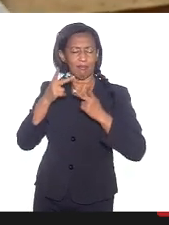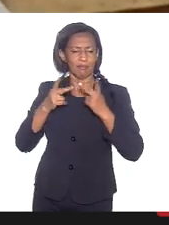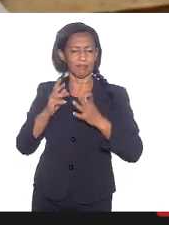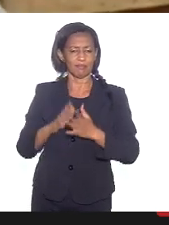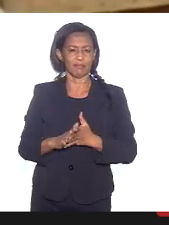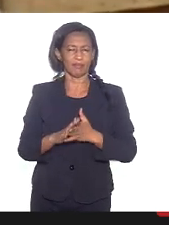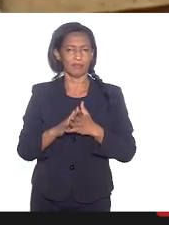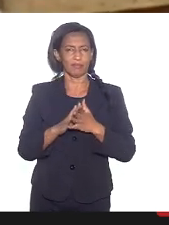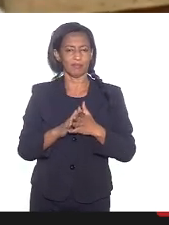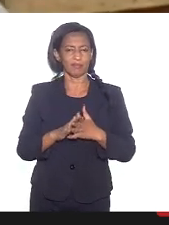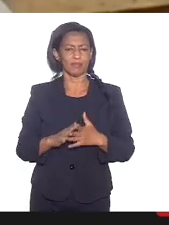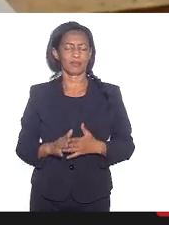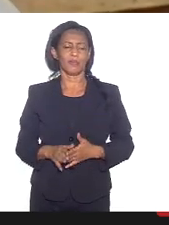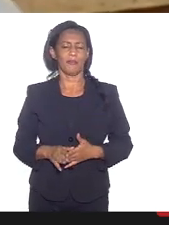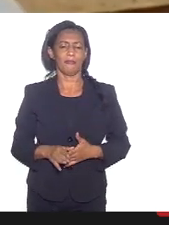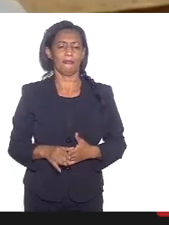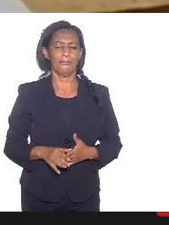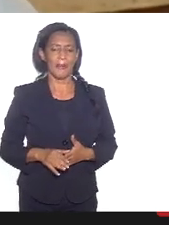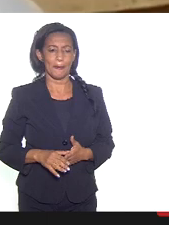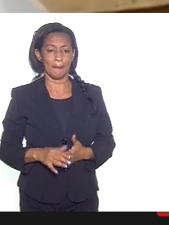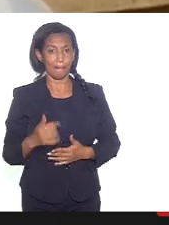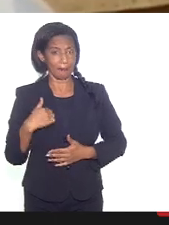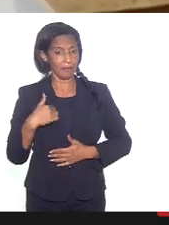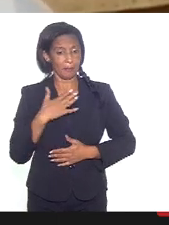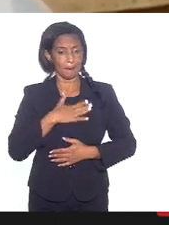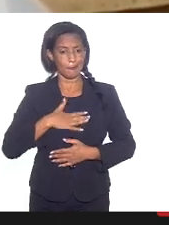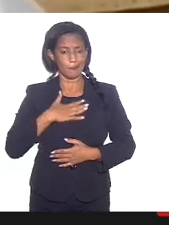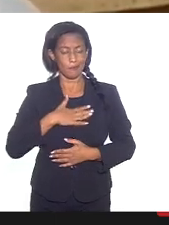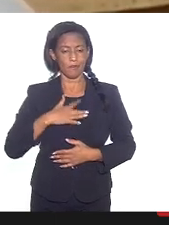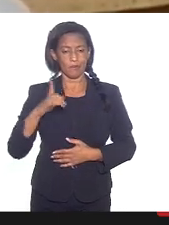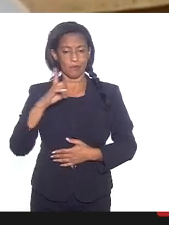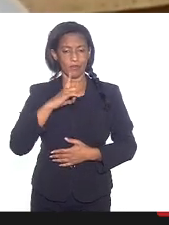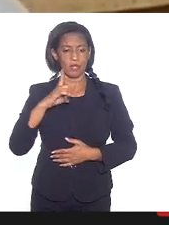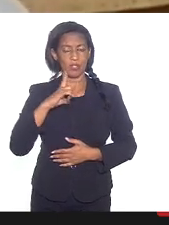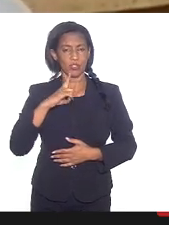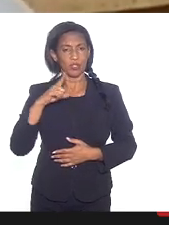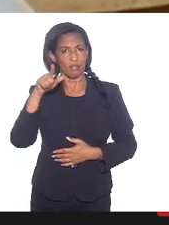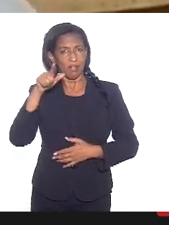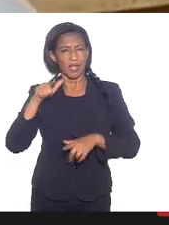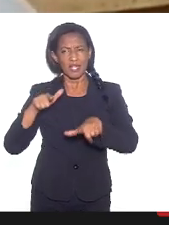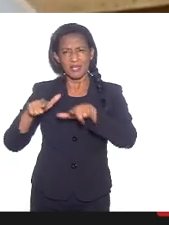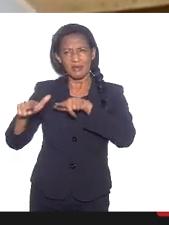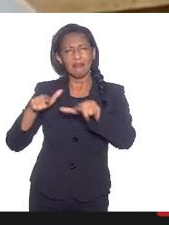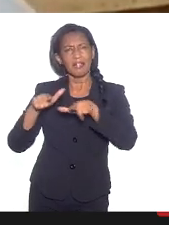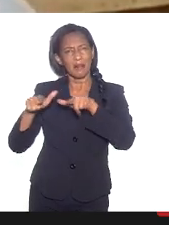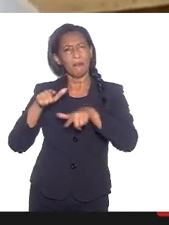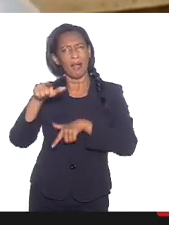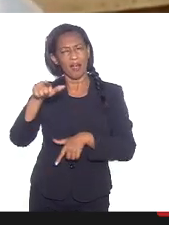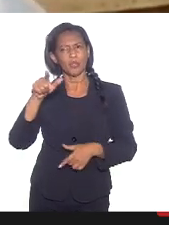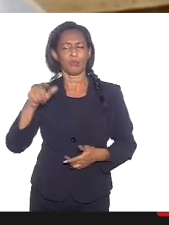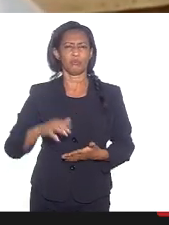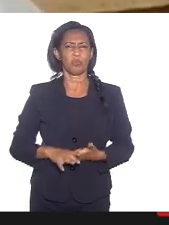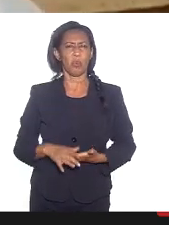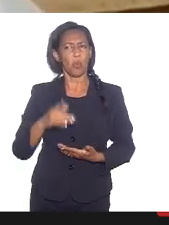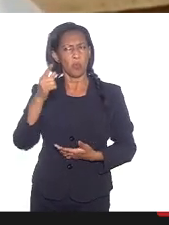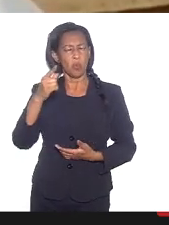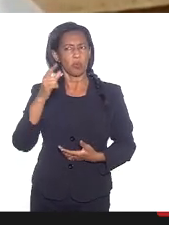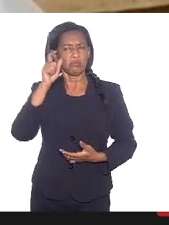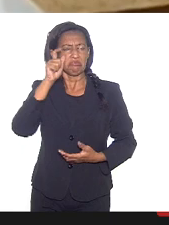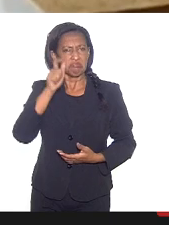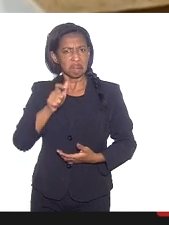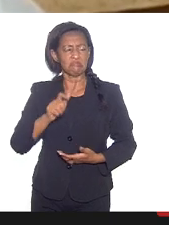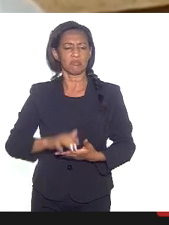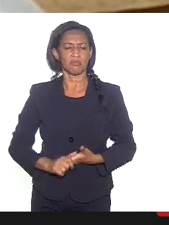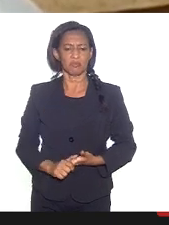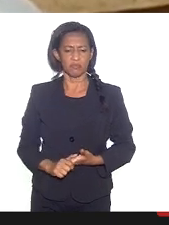as palavras hoje foi da Marta, da Ju, que eu gostaria muito de ter acesso a esse trabalho aí do Padre Vitor, fiquei muito bem impressionado com